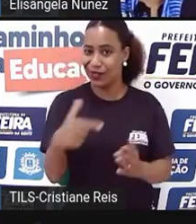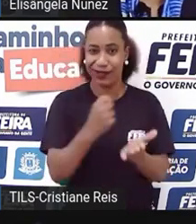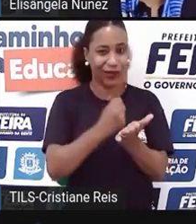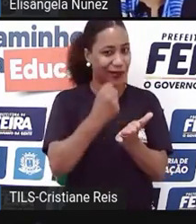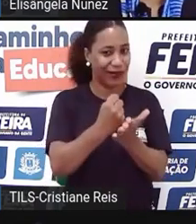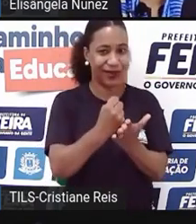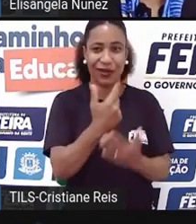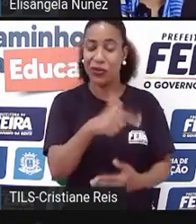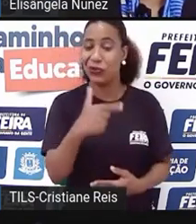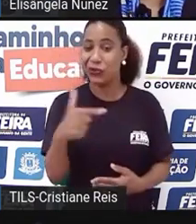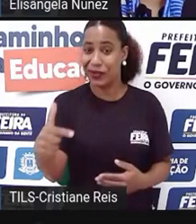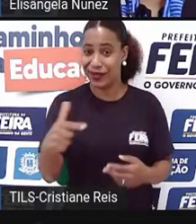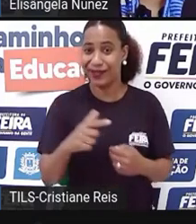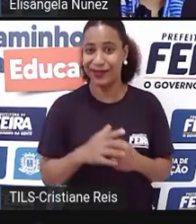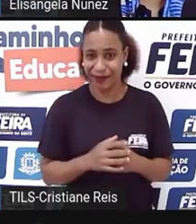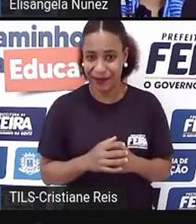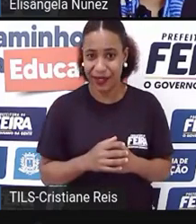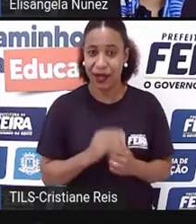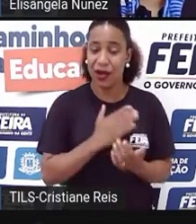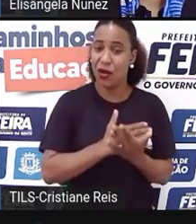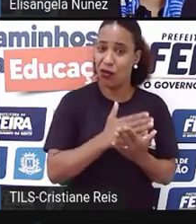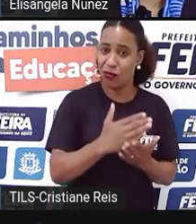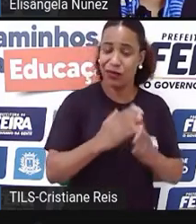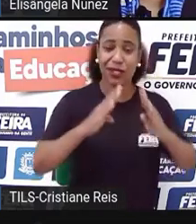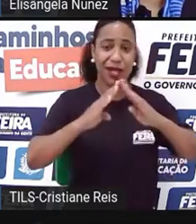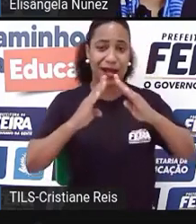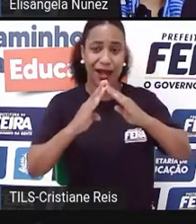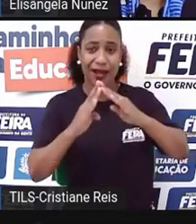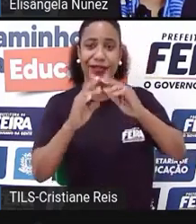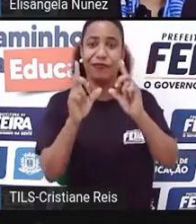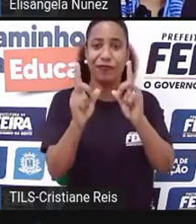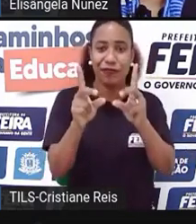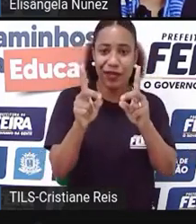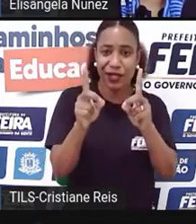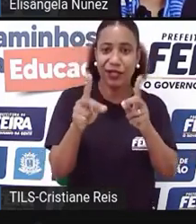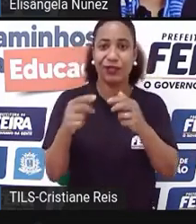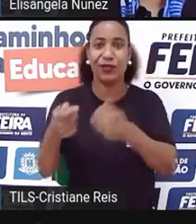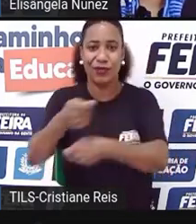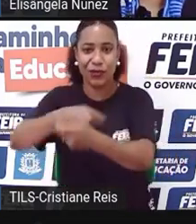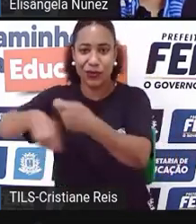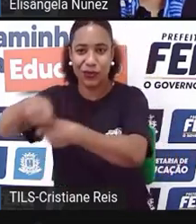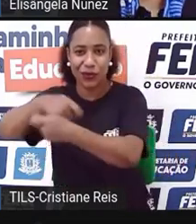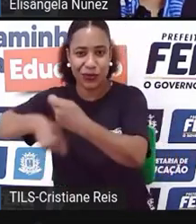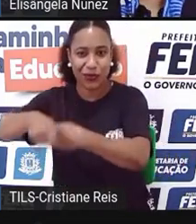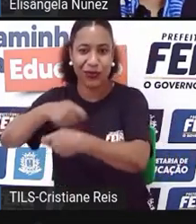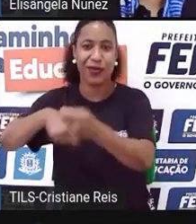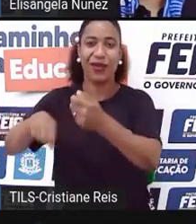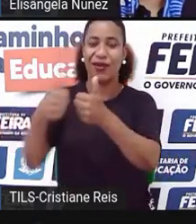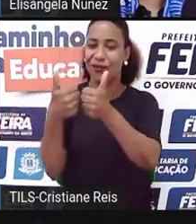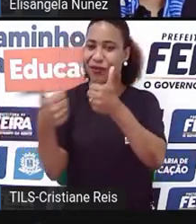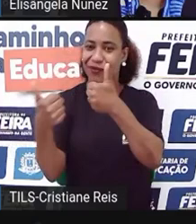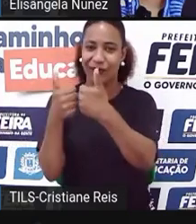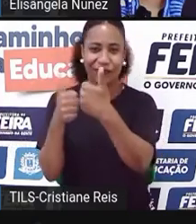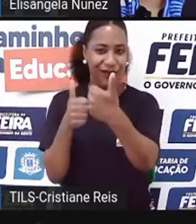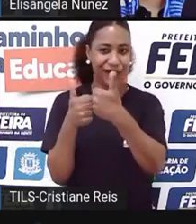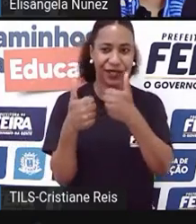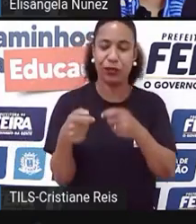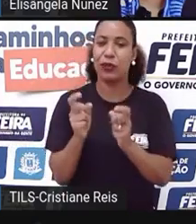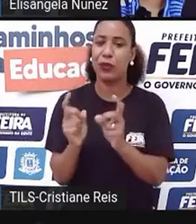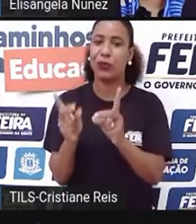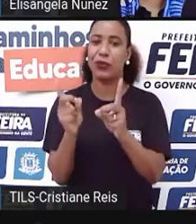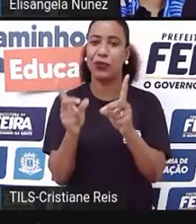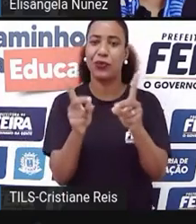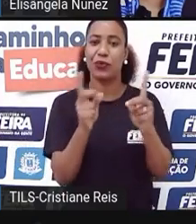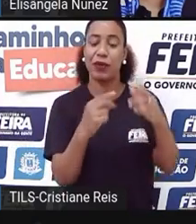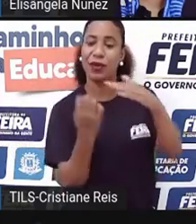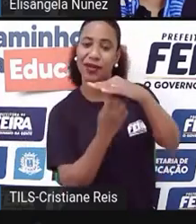Muitas pessoas começam dentro de casa, vendendo com a vizinhança, e não necessariamente registram nessas